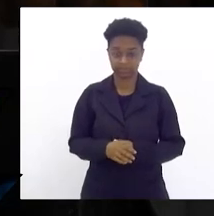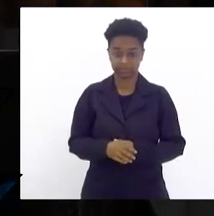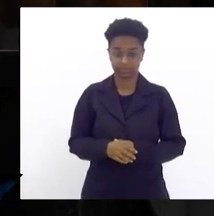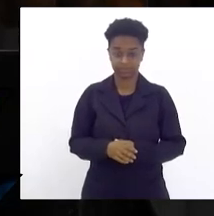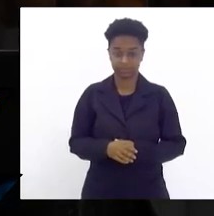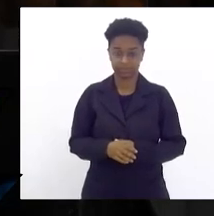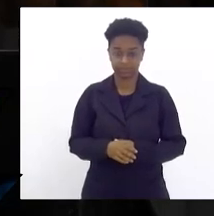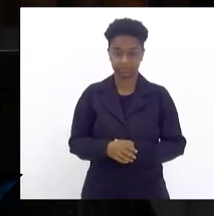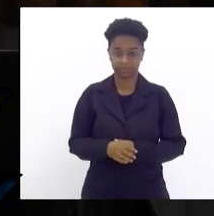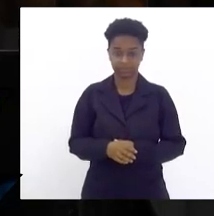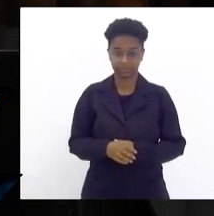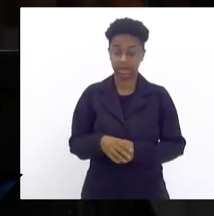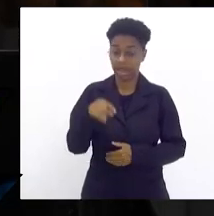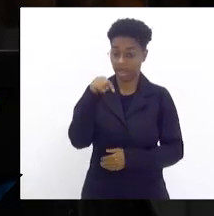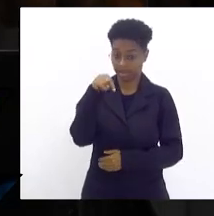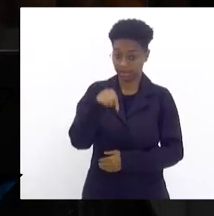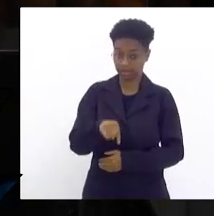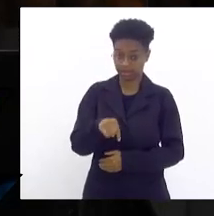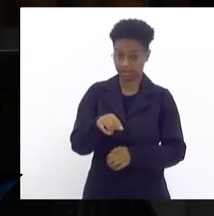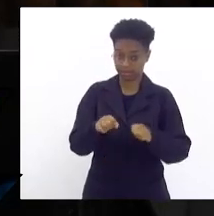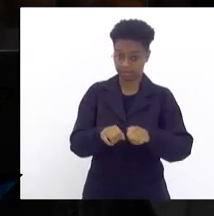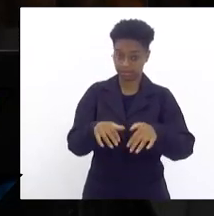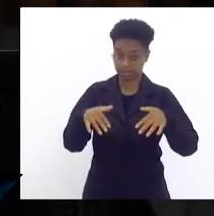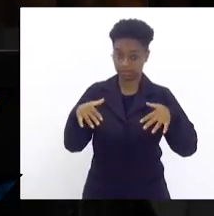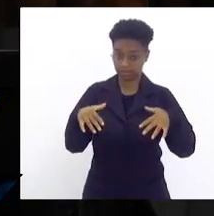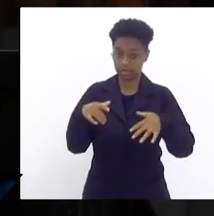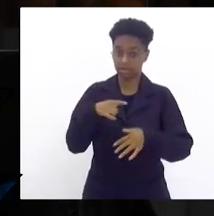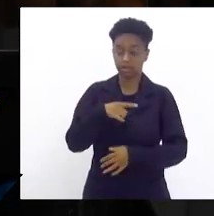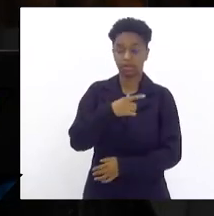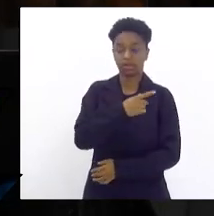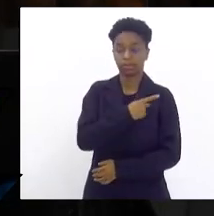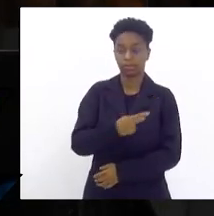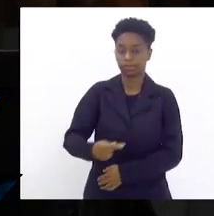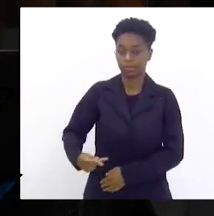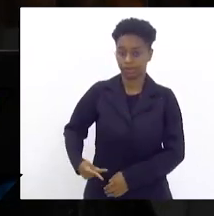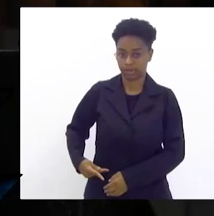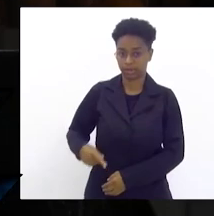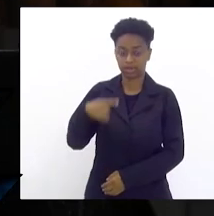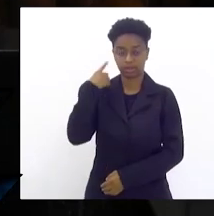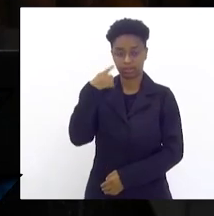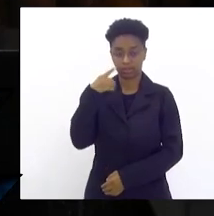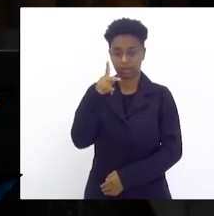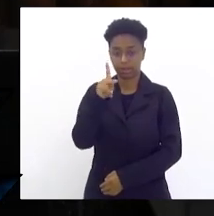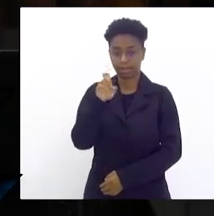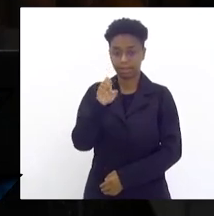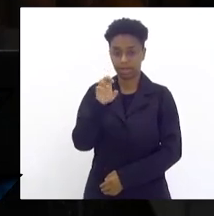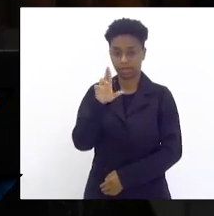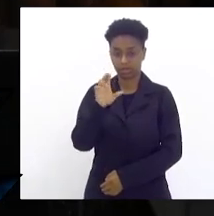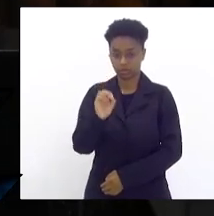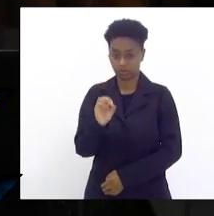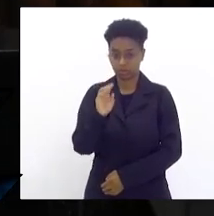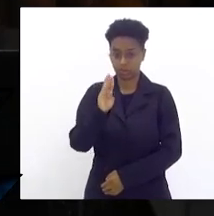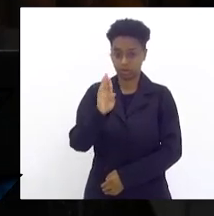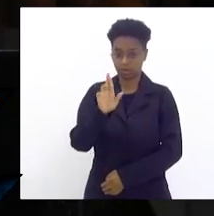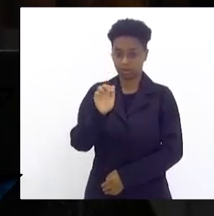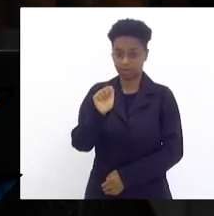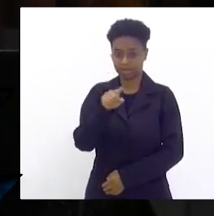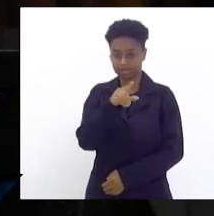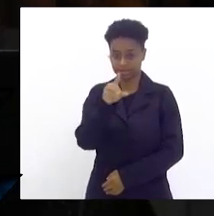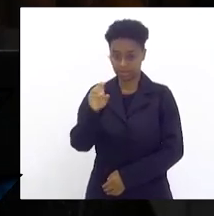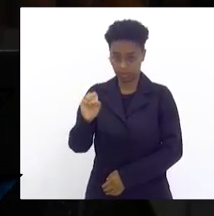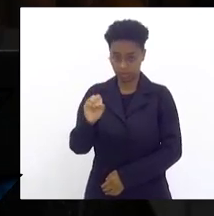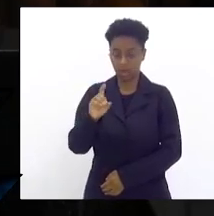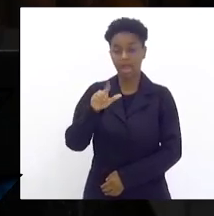aqui no plenário, presidido pelo deputado Pedro Brazão, nosso primeiro